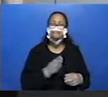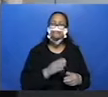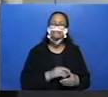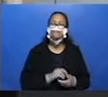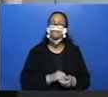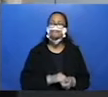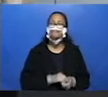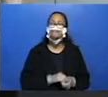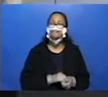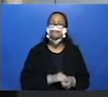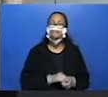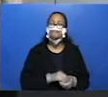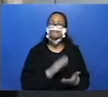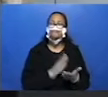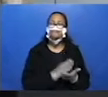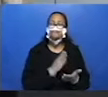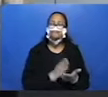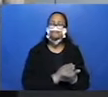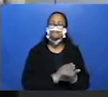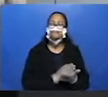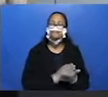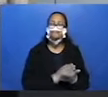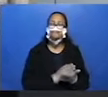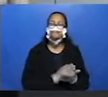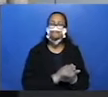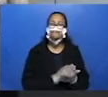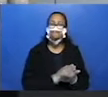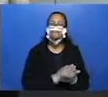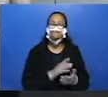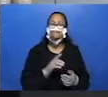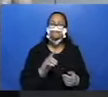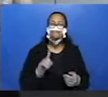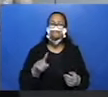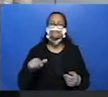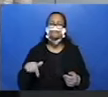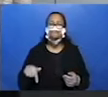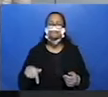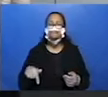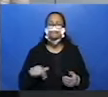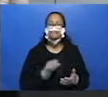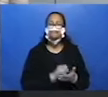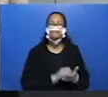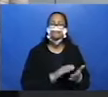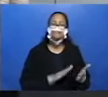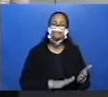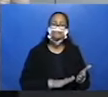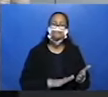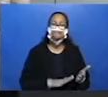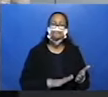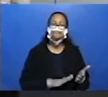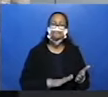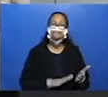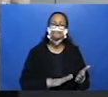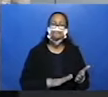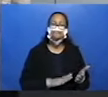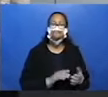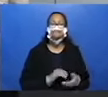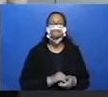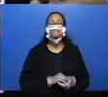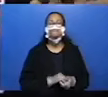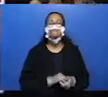17. E para qual atividade nós vamos agora? Para o nosso ortografar, ok?